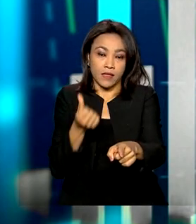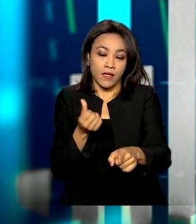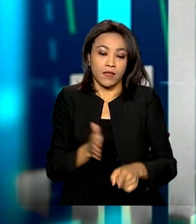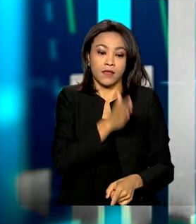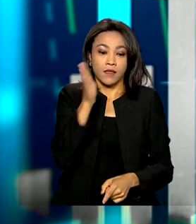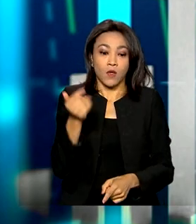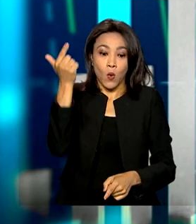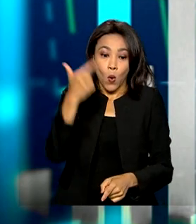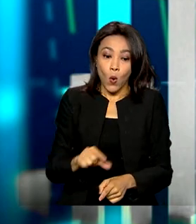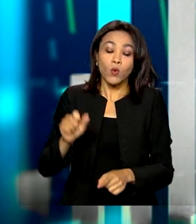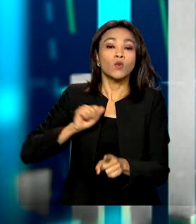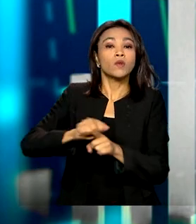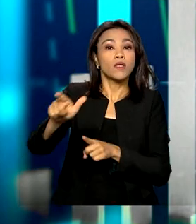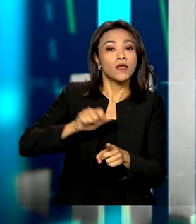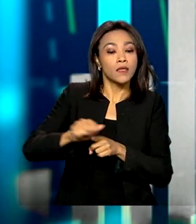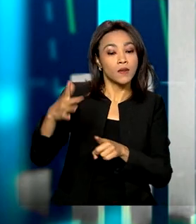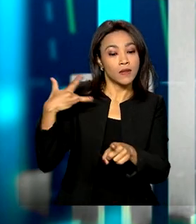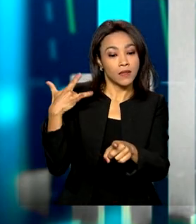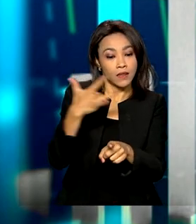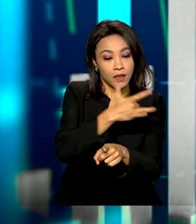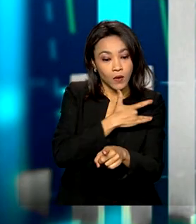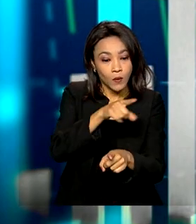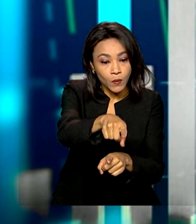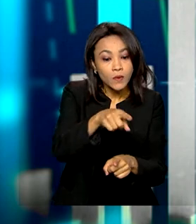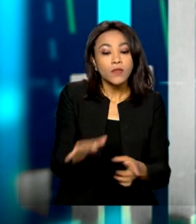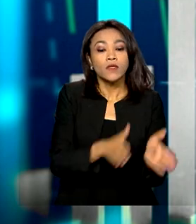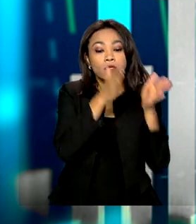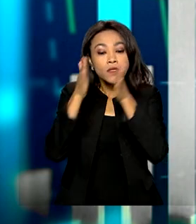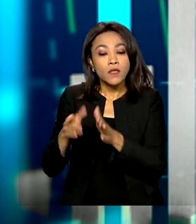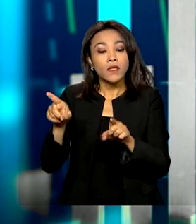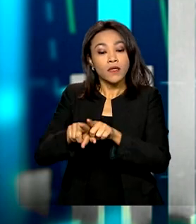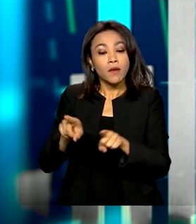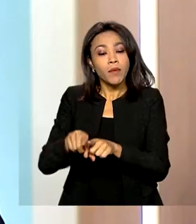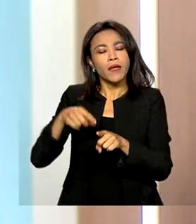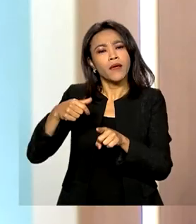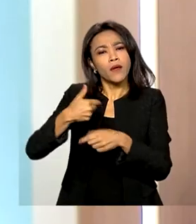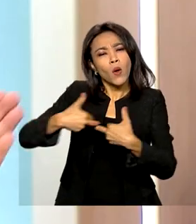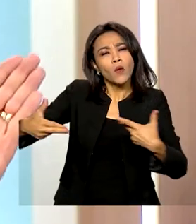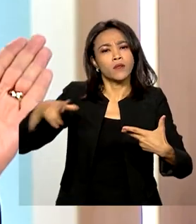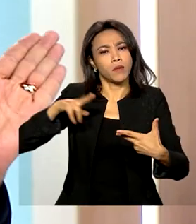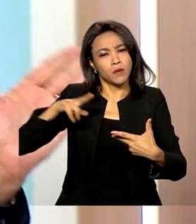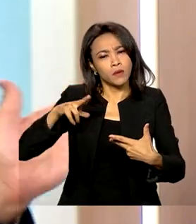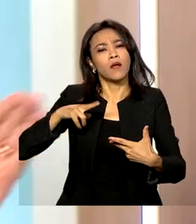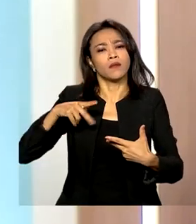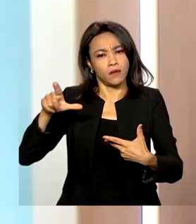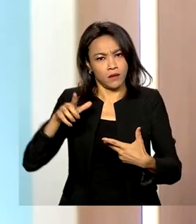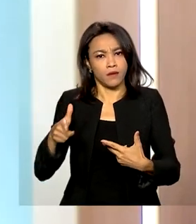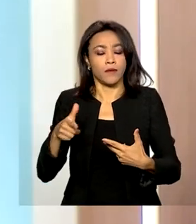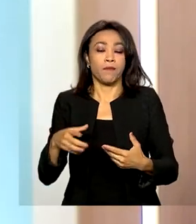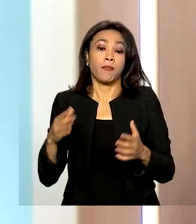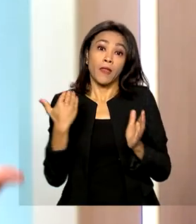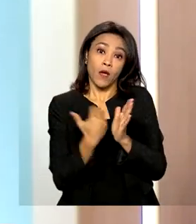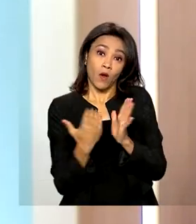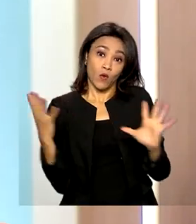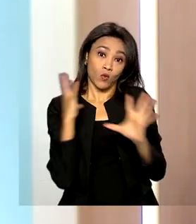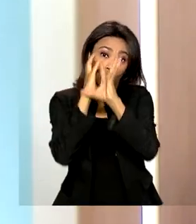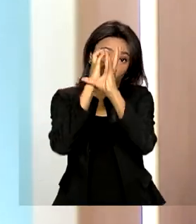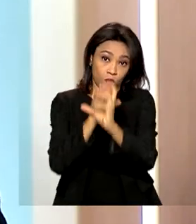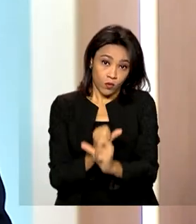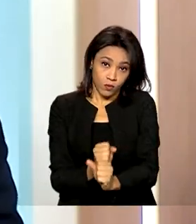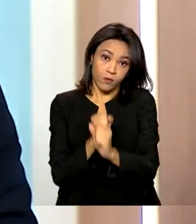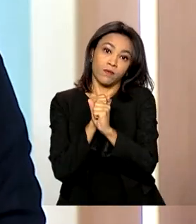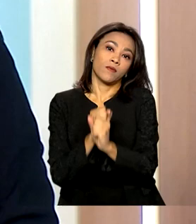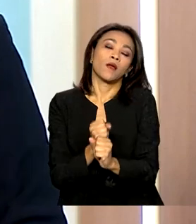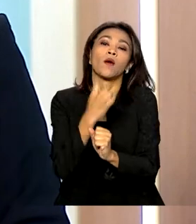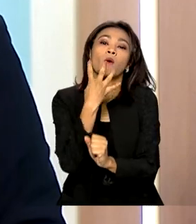que majoraram seus preços e também despesas pessoais. O resultado é que, no acumulado do ano, nós temos, então, um acréscimo, em termos de